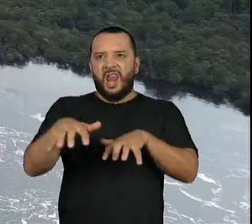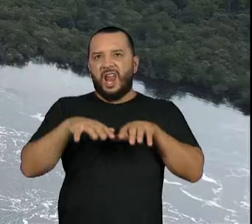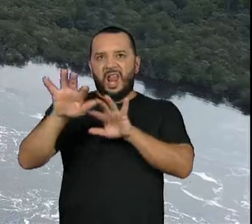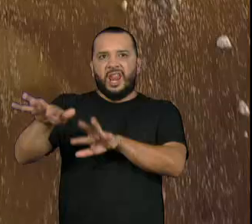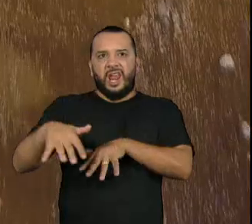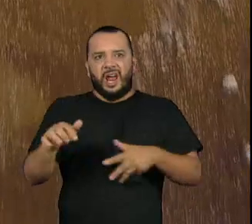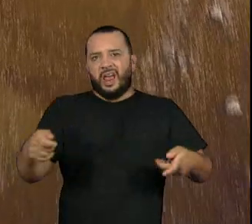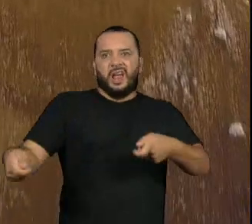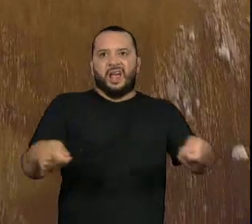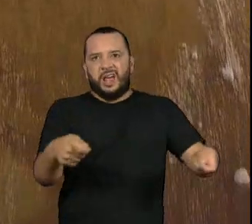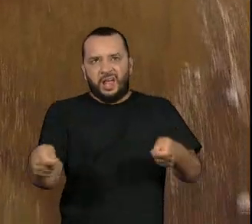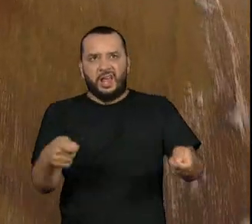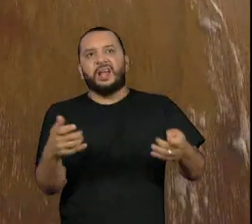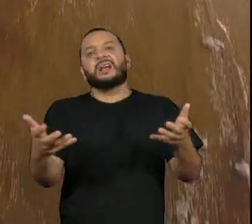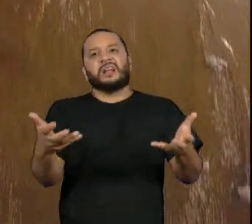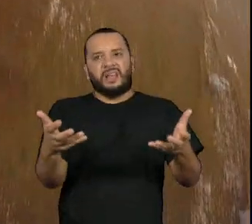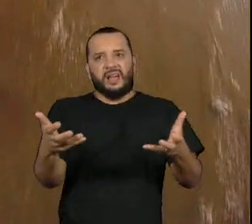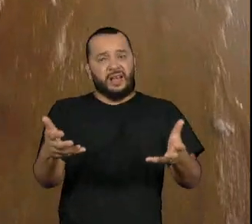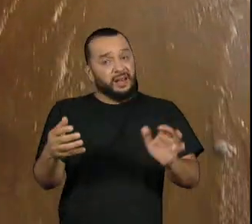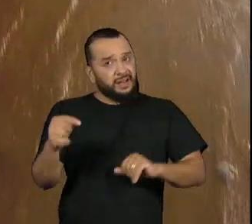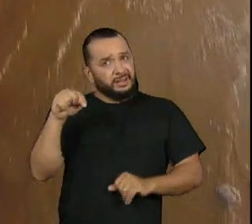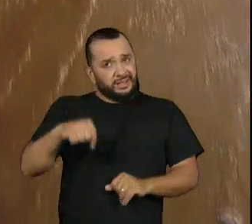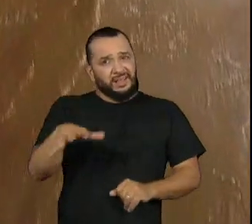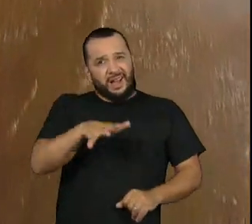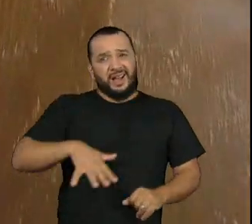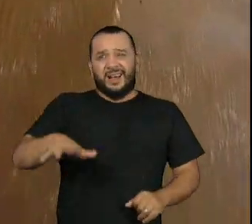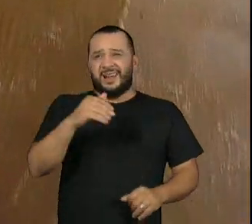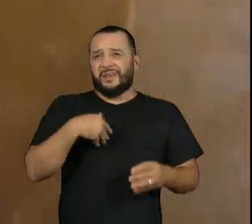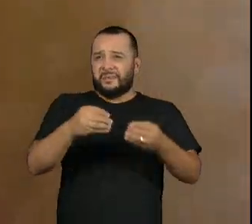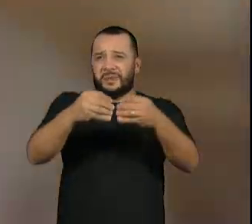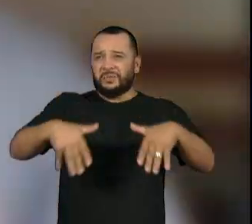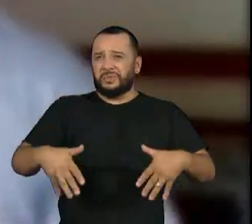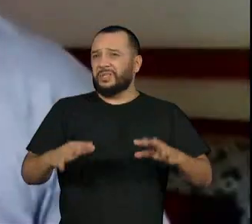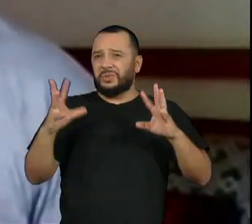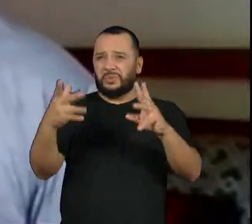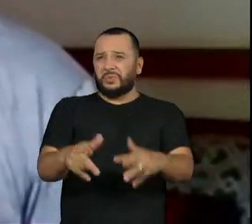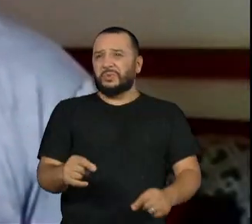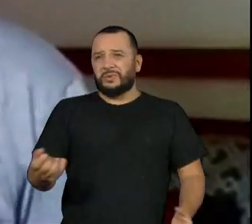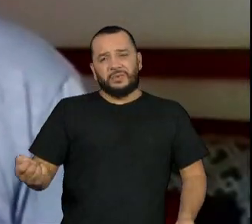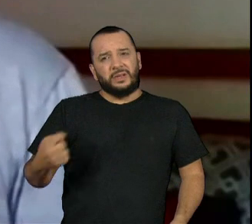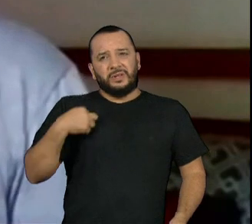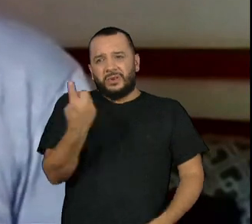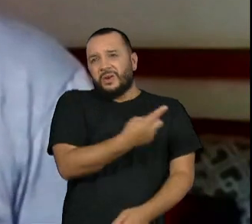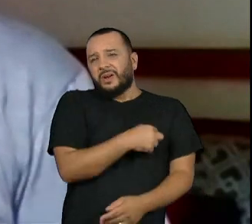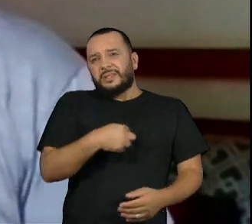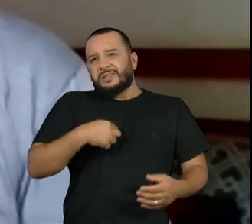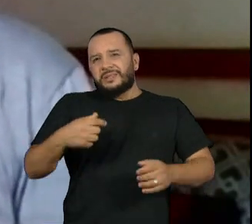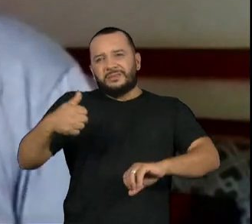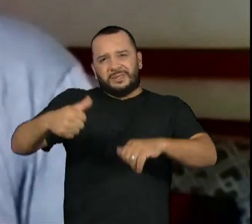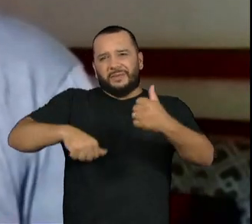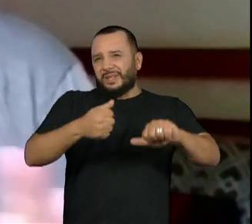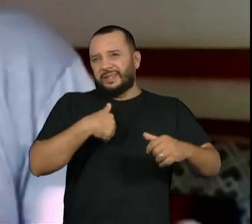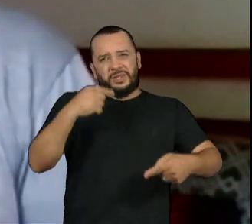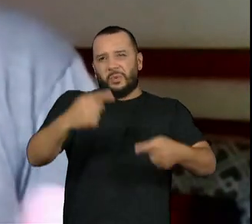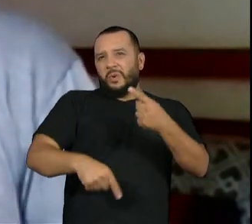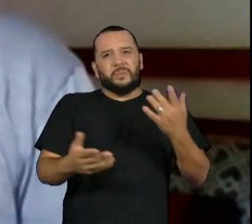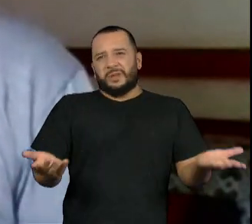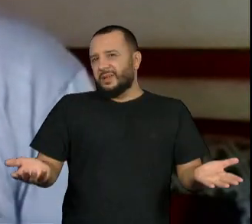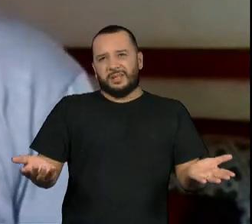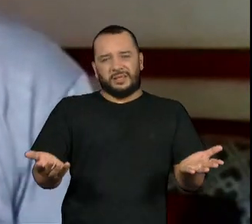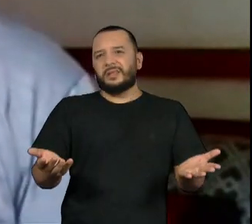uma iniciativa de mineração. Tem muitos impactos quando a gente avalia culturalmente, ambientalmente,